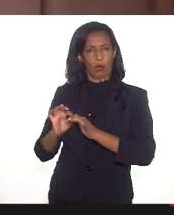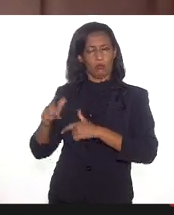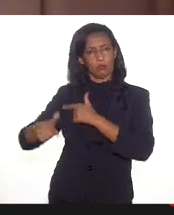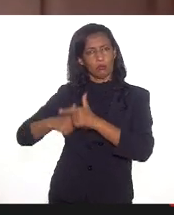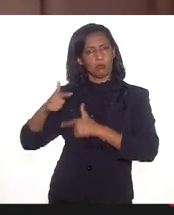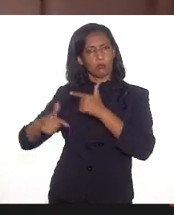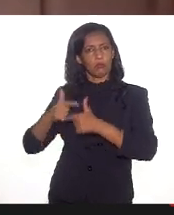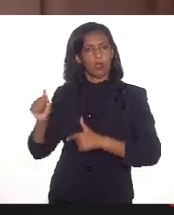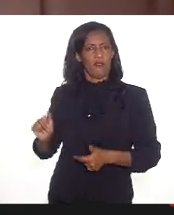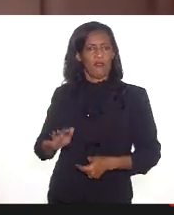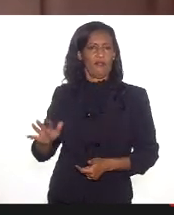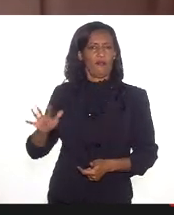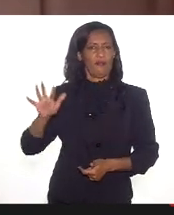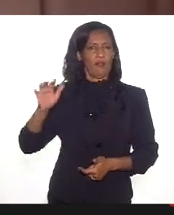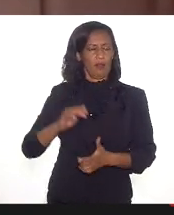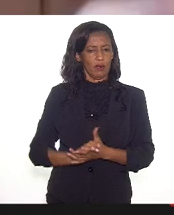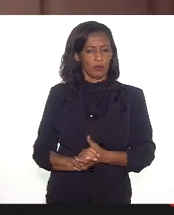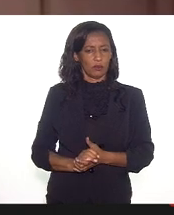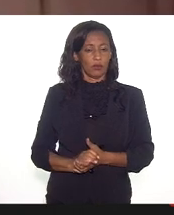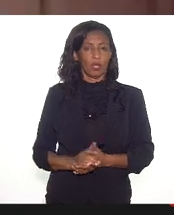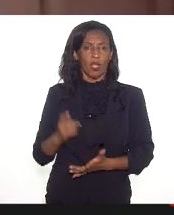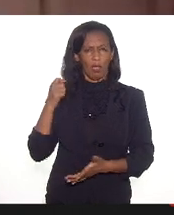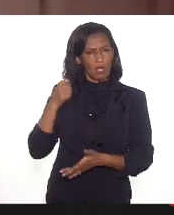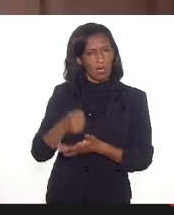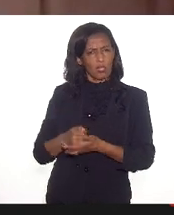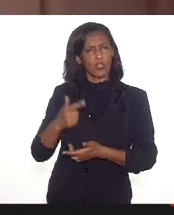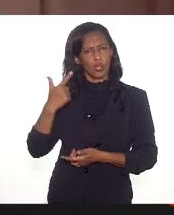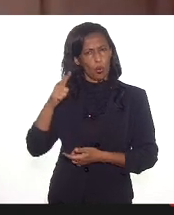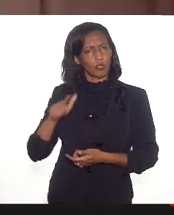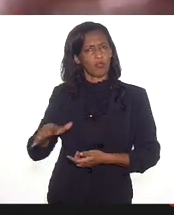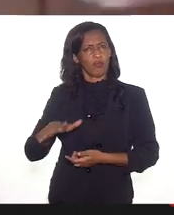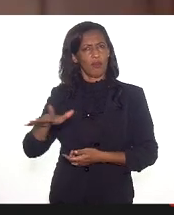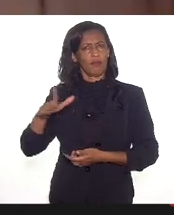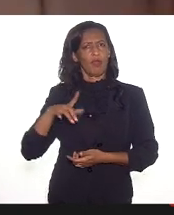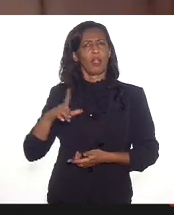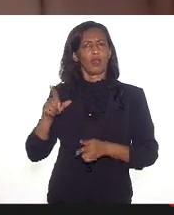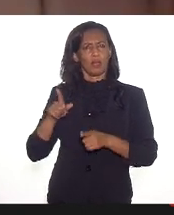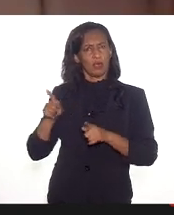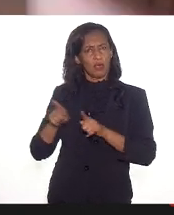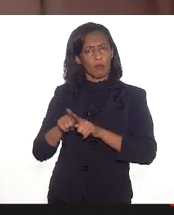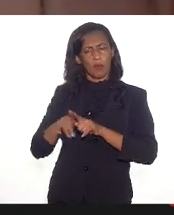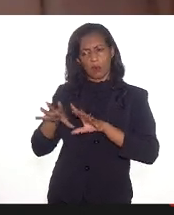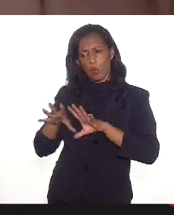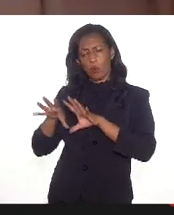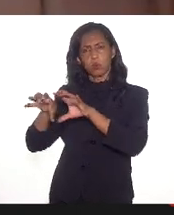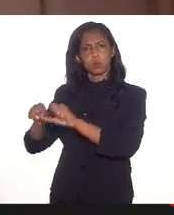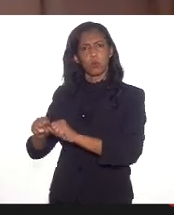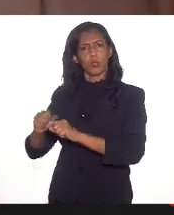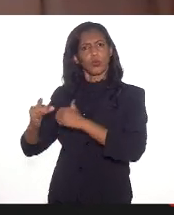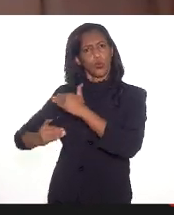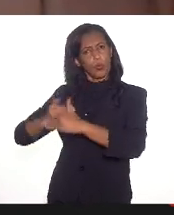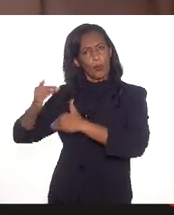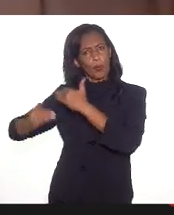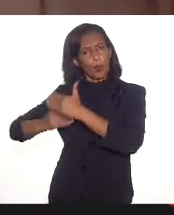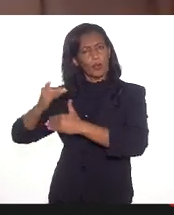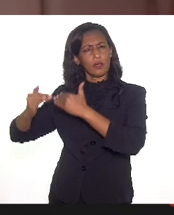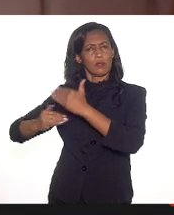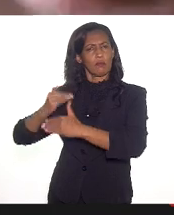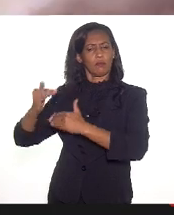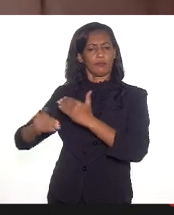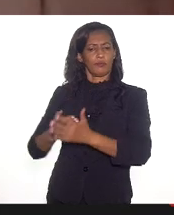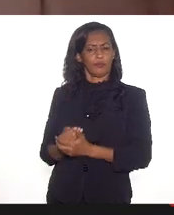garantir que outras favelas pudessem ali se apropriar de todo aquele processo de construção